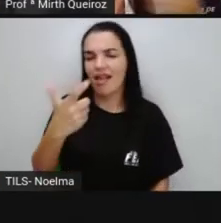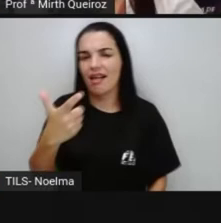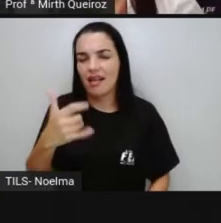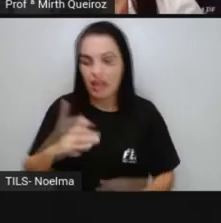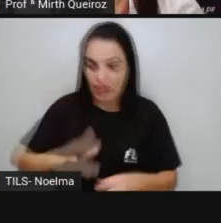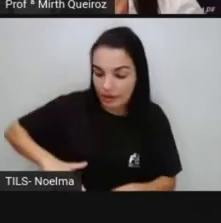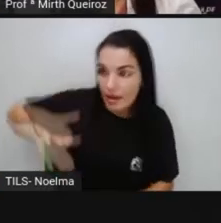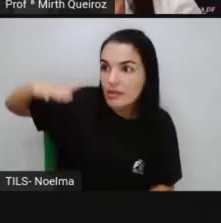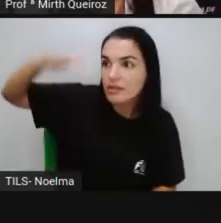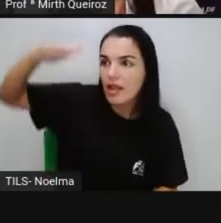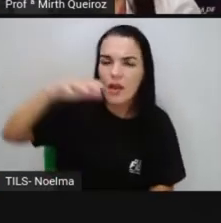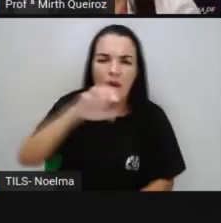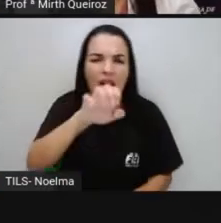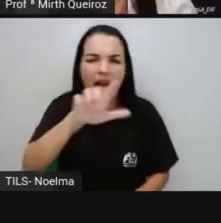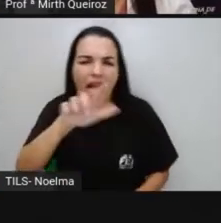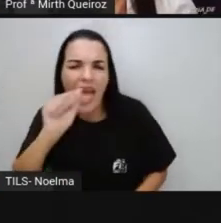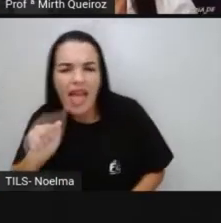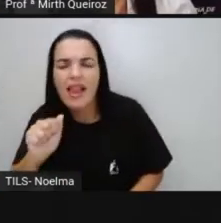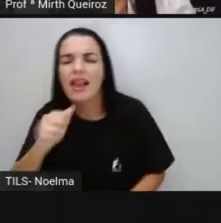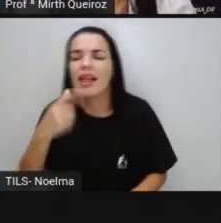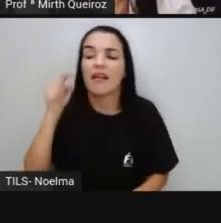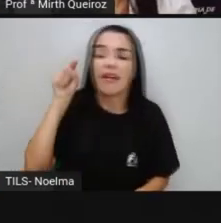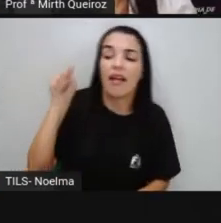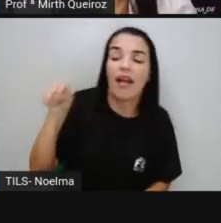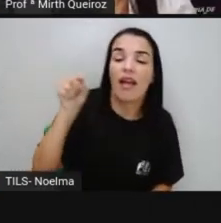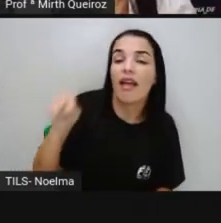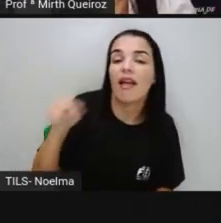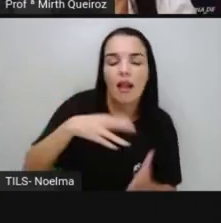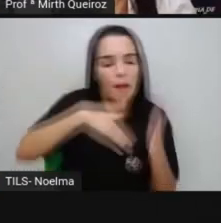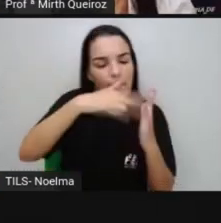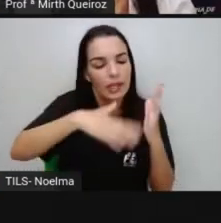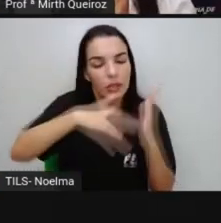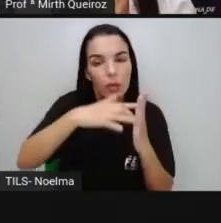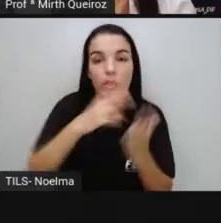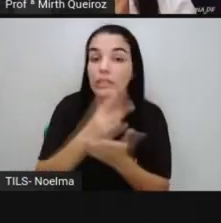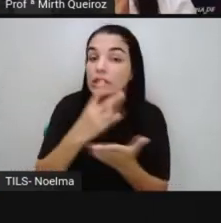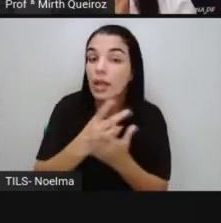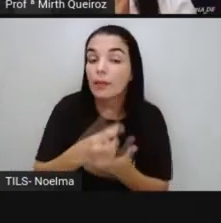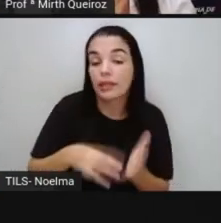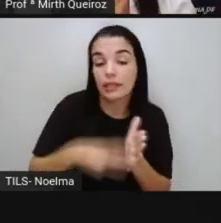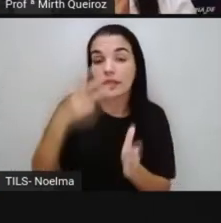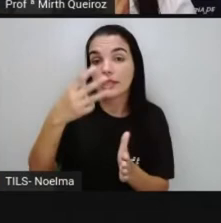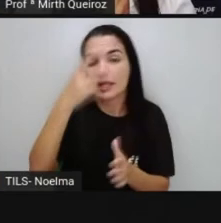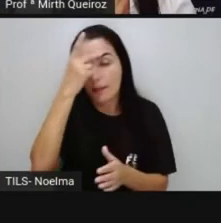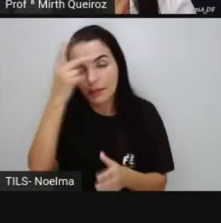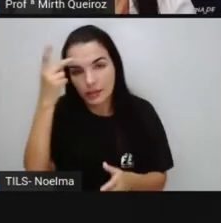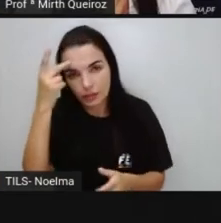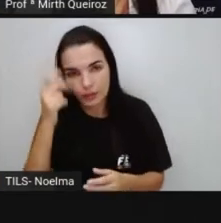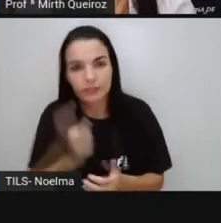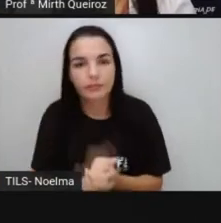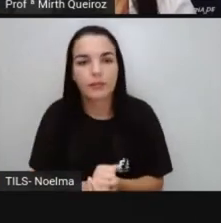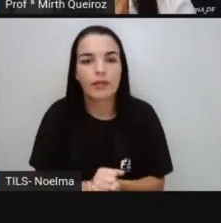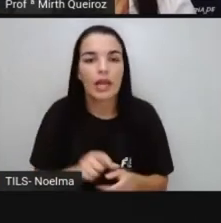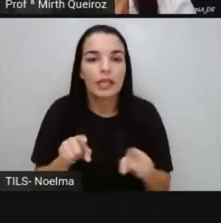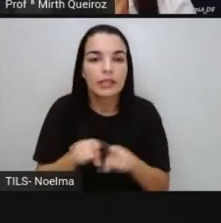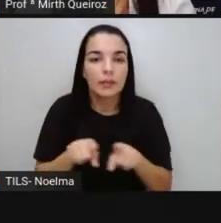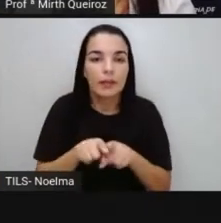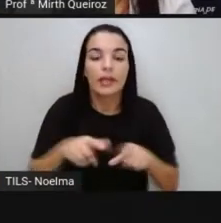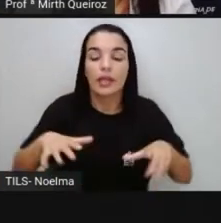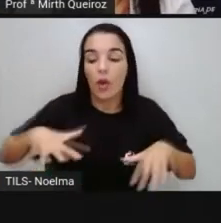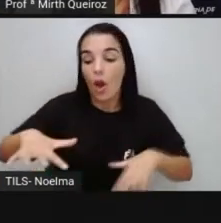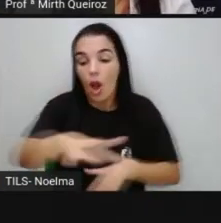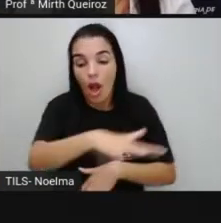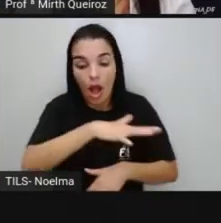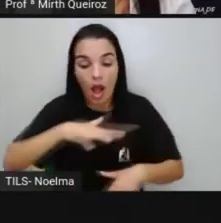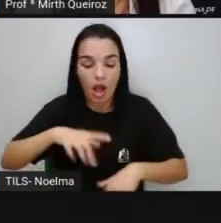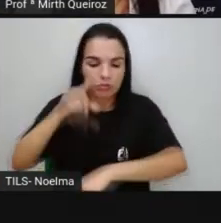desenhou, ela pintou, sempre em terceira pessoa, certo? Os elementos de tempo e espaço também se